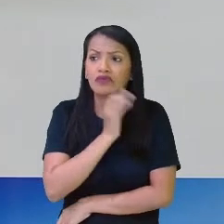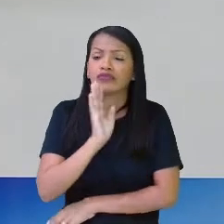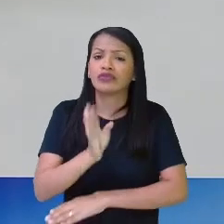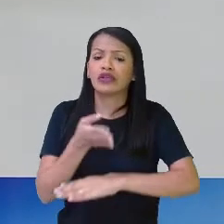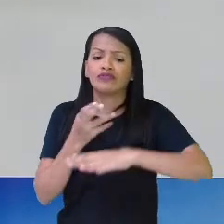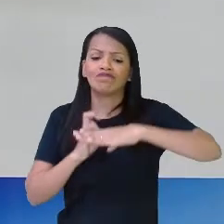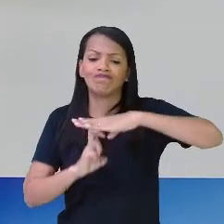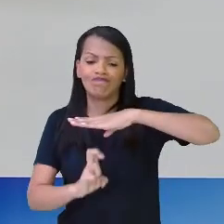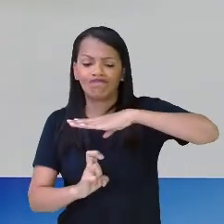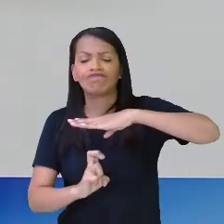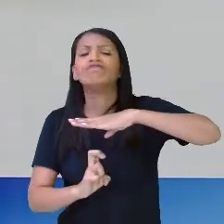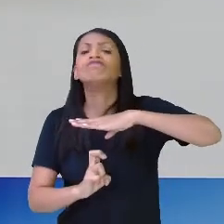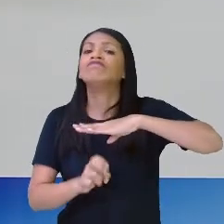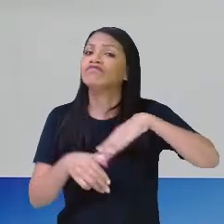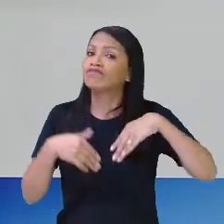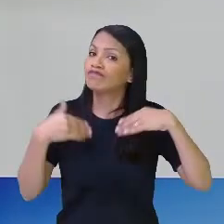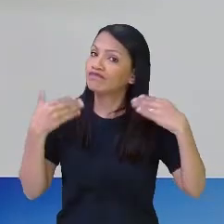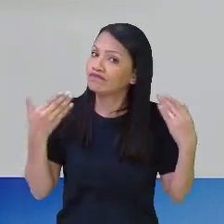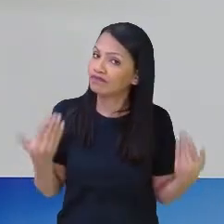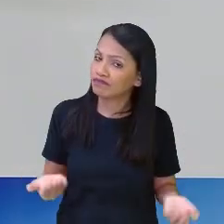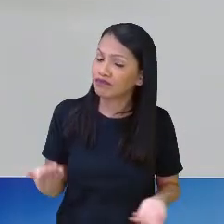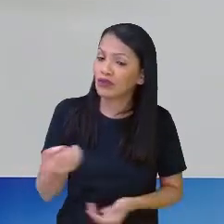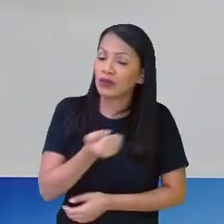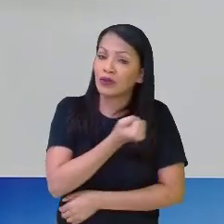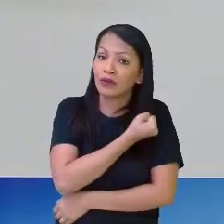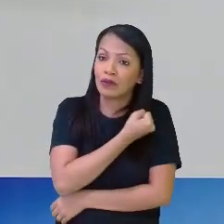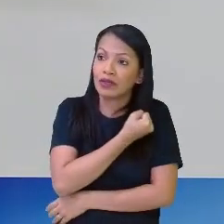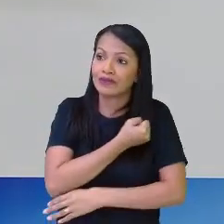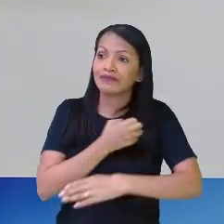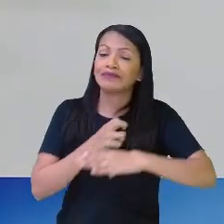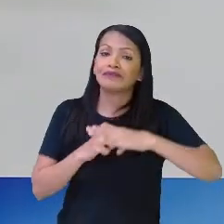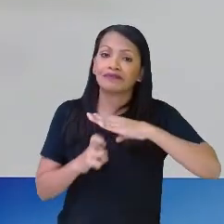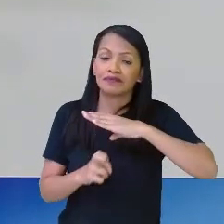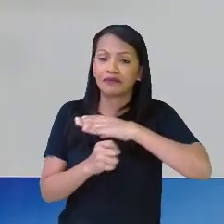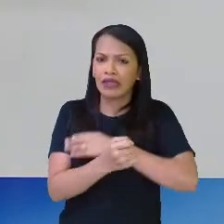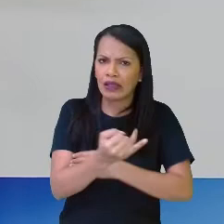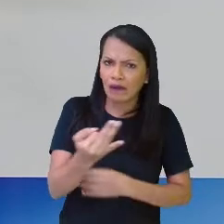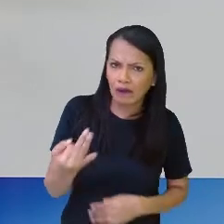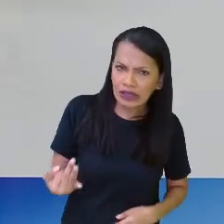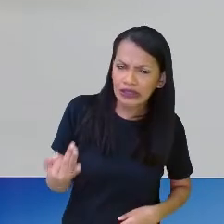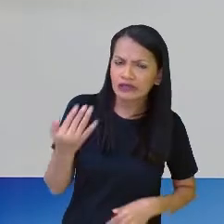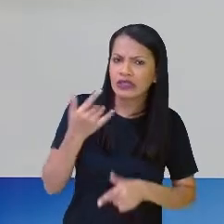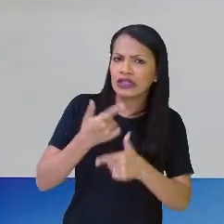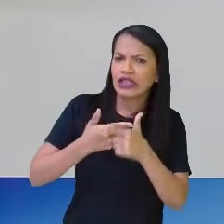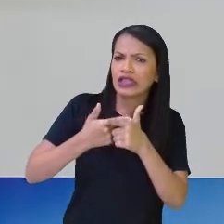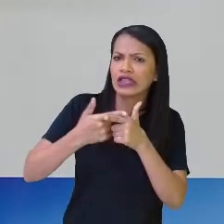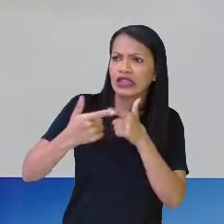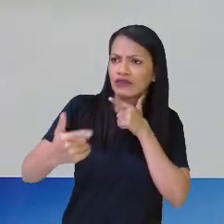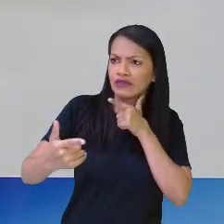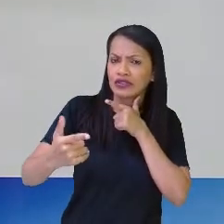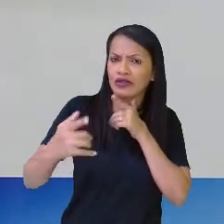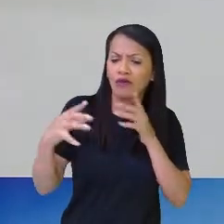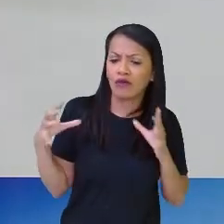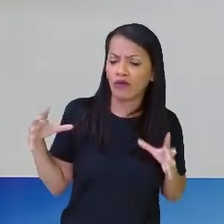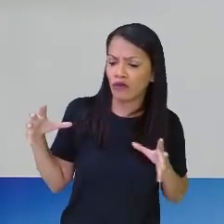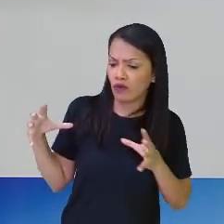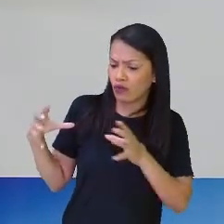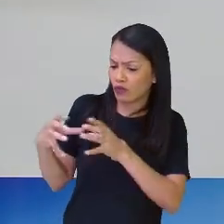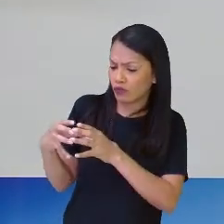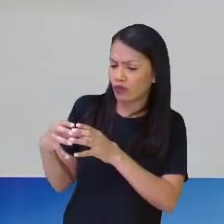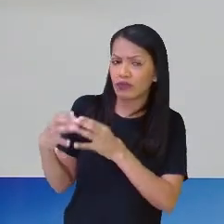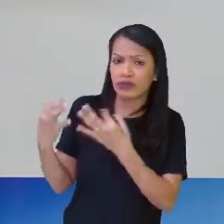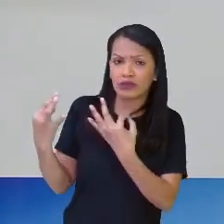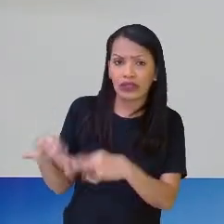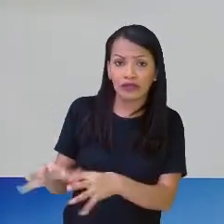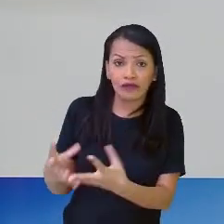no caso aqui é 5. E o número 5 é a quantidade que você vai dividir esse grupão. Tá bom?